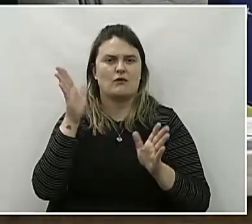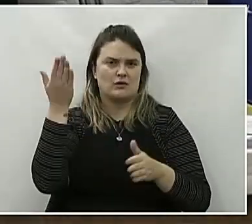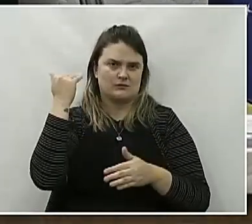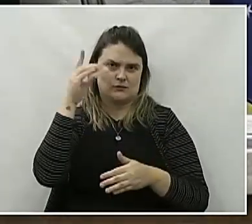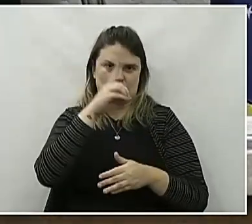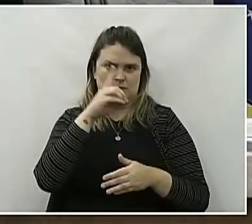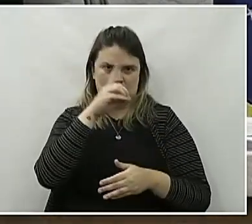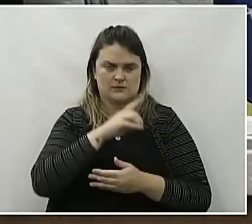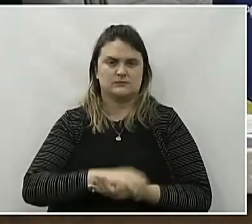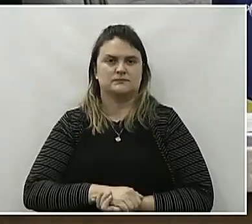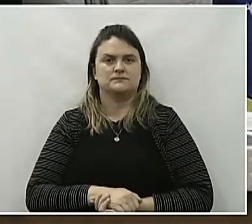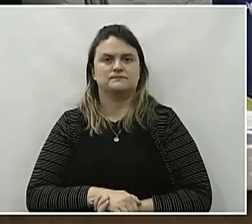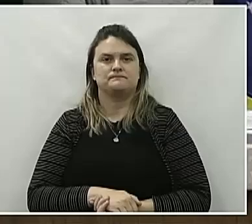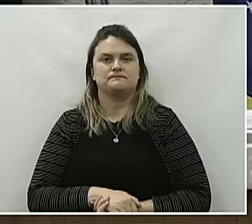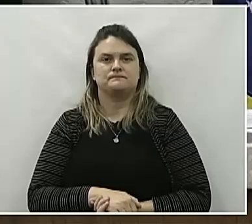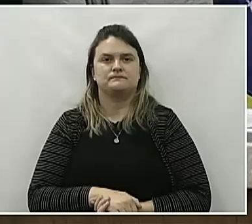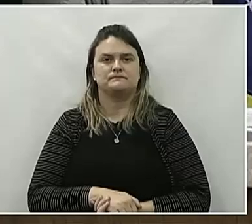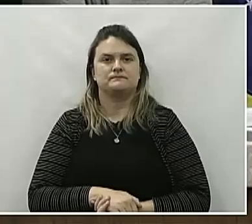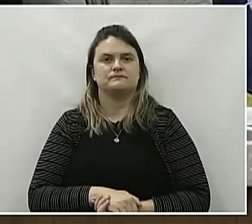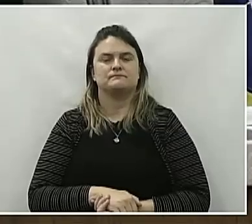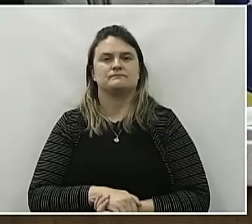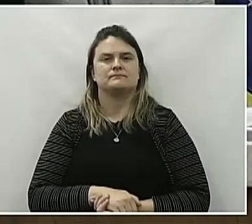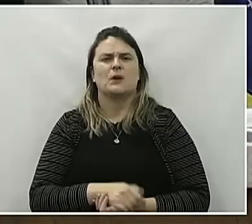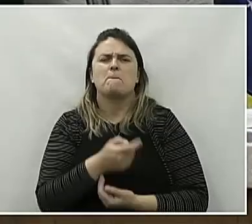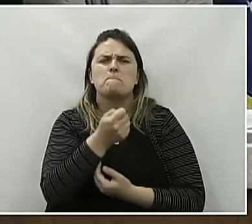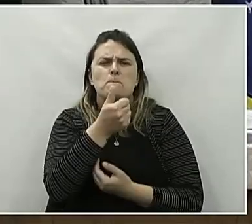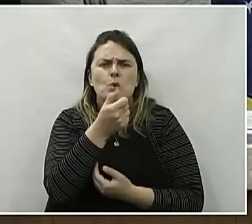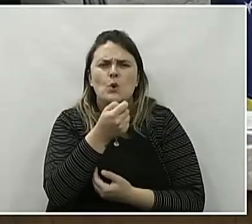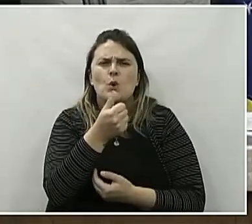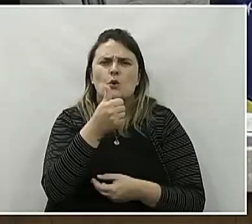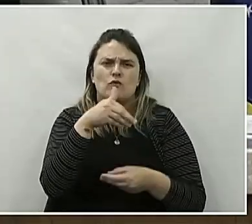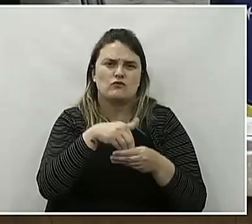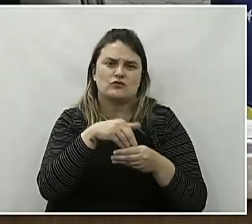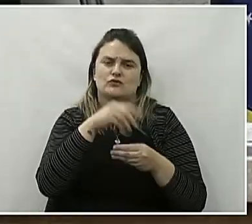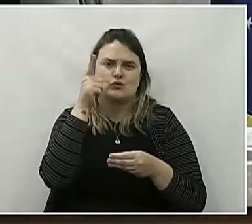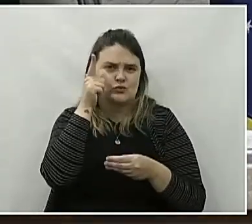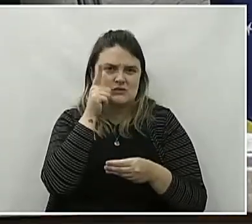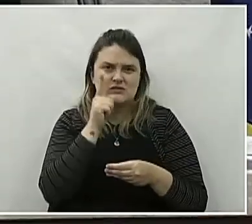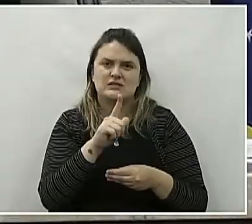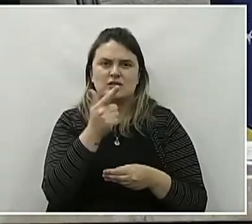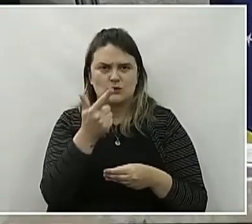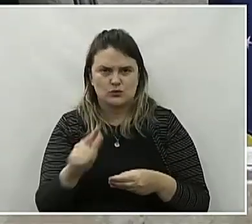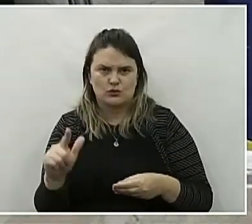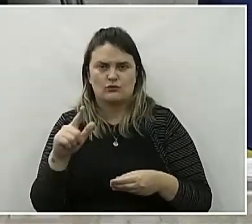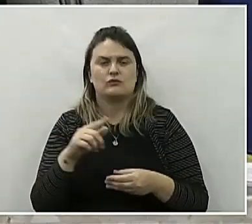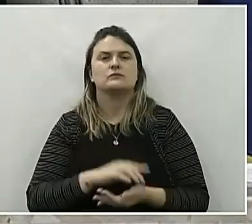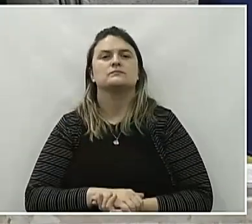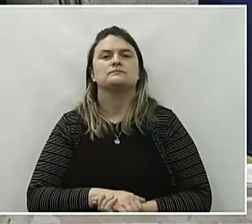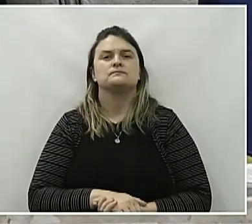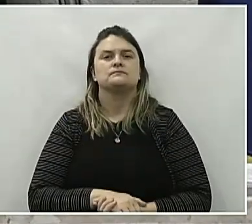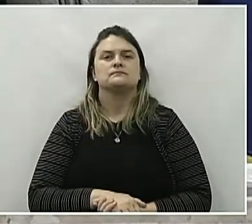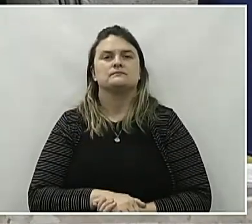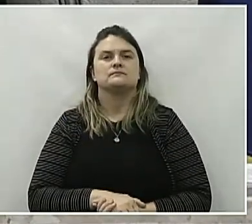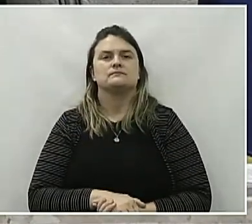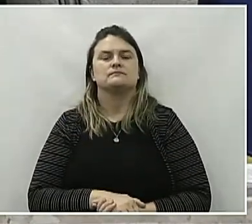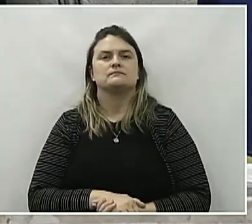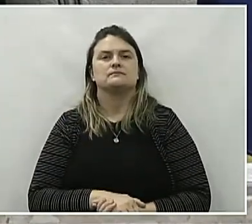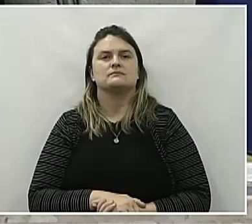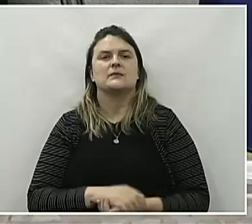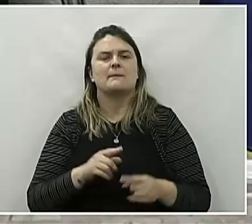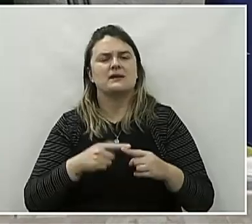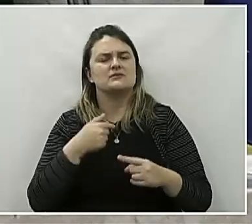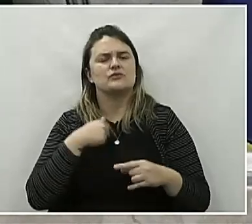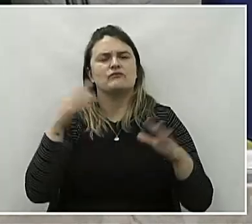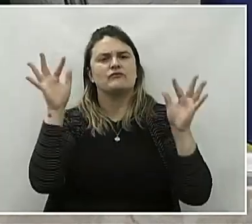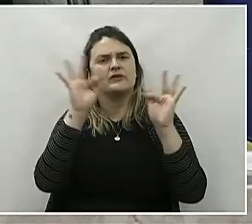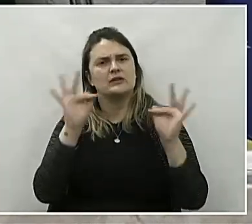vereadora Dona Vitória. Por poucos votos não conseguimos uma cadeira para a próxima legislatura, mas fico